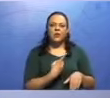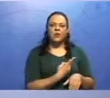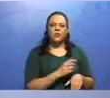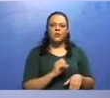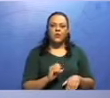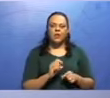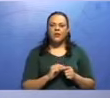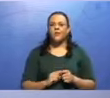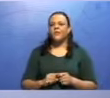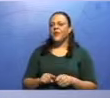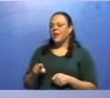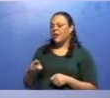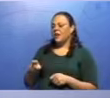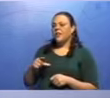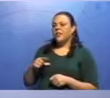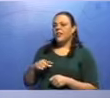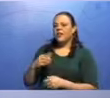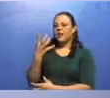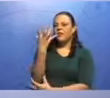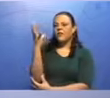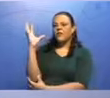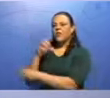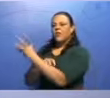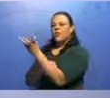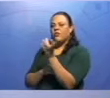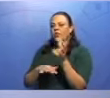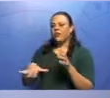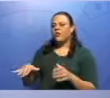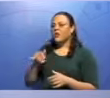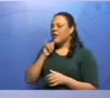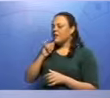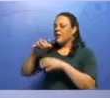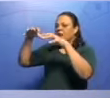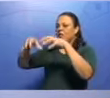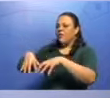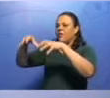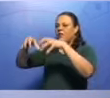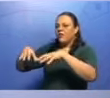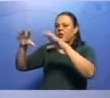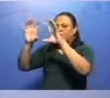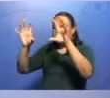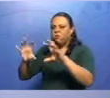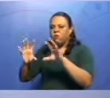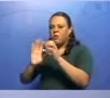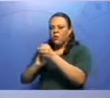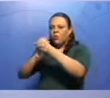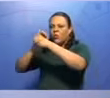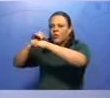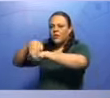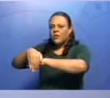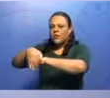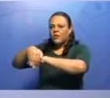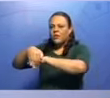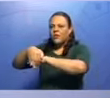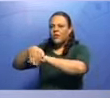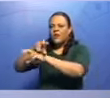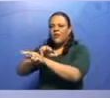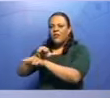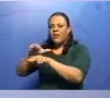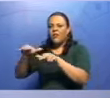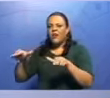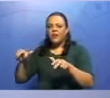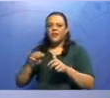E o restante, fenômenos da natureza, como chover, nevar, trovejar, amanhecer, anoitecer. E os verbos de ação, que são a maioria.